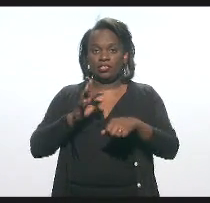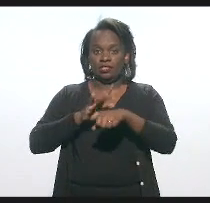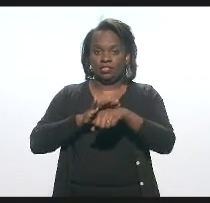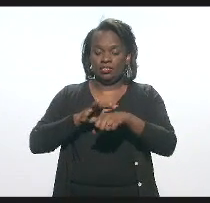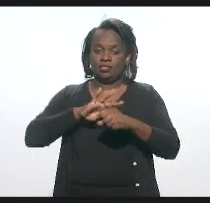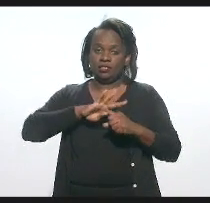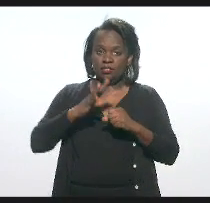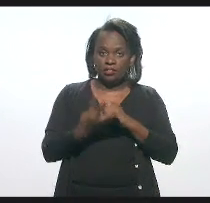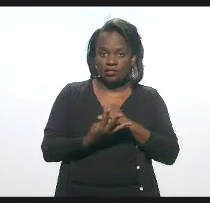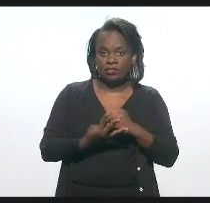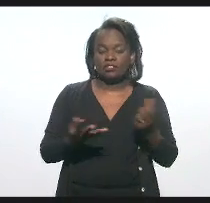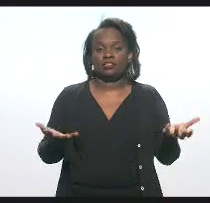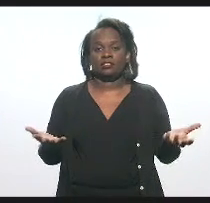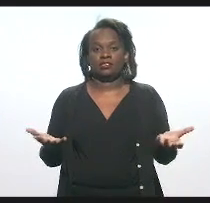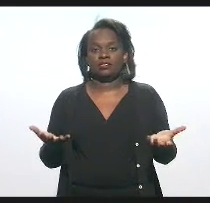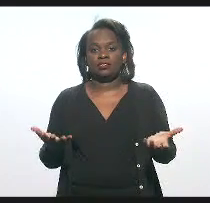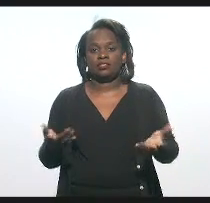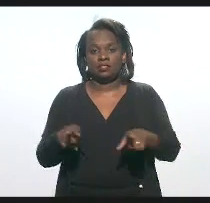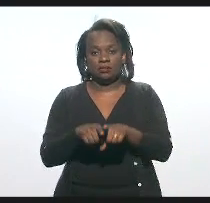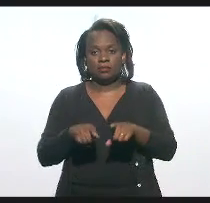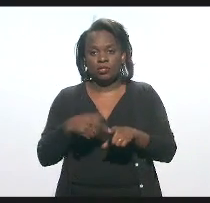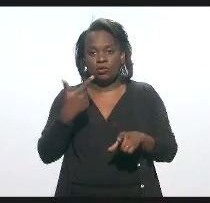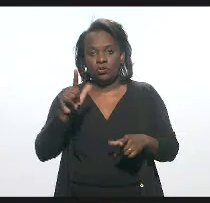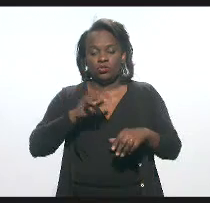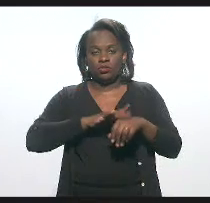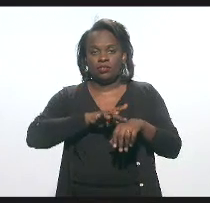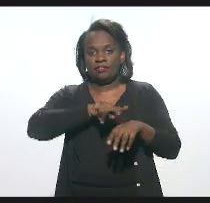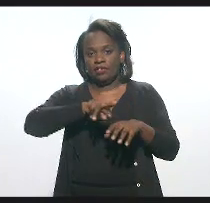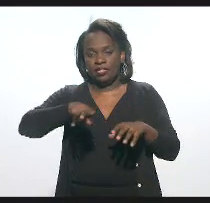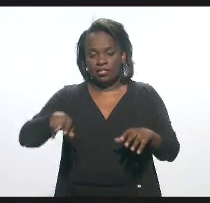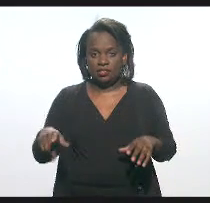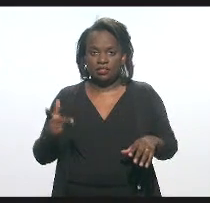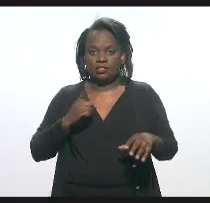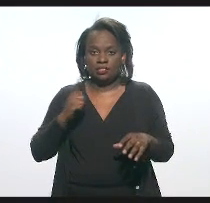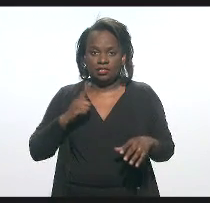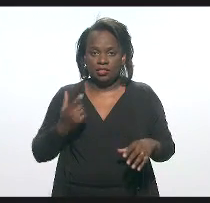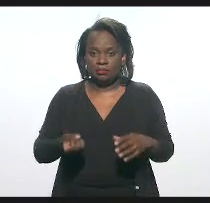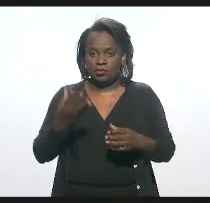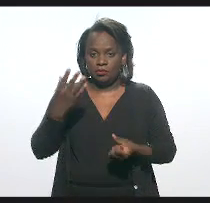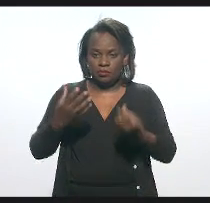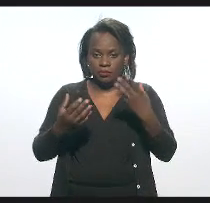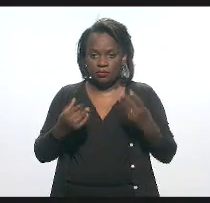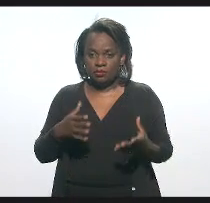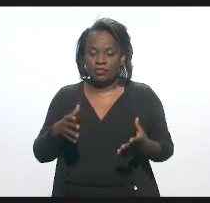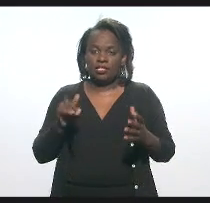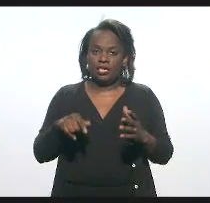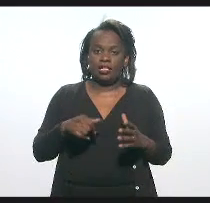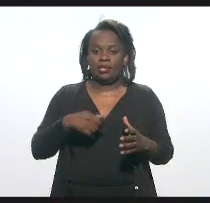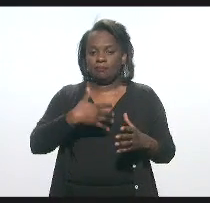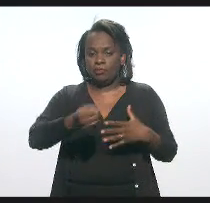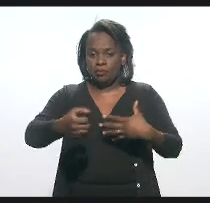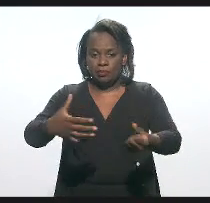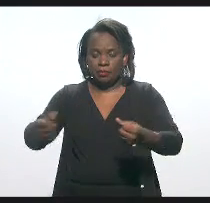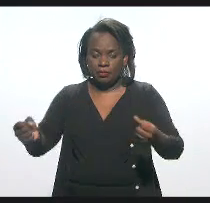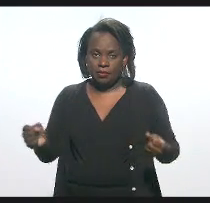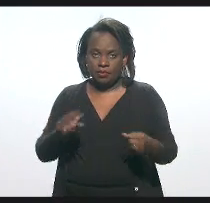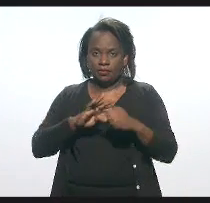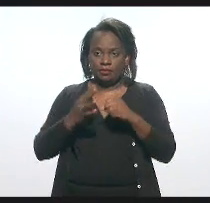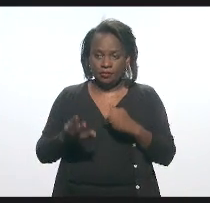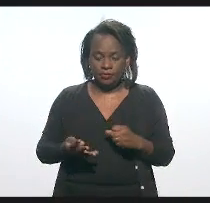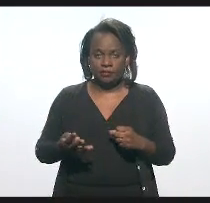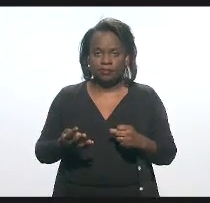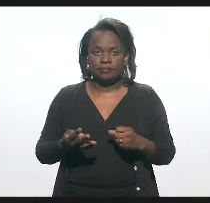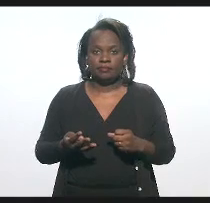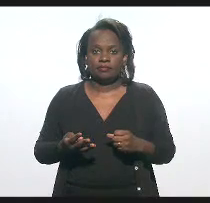Covid-19, como também de outras enfermidades que estão surgindo como efeito colateral da Covid-19,